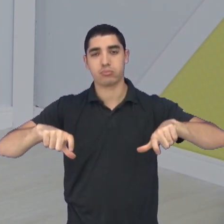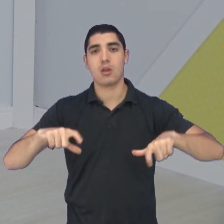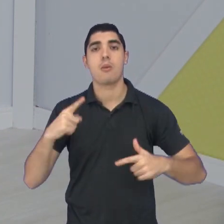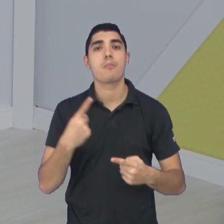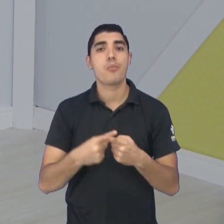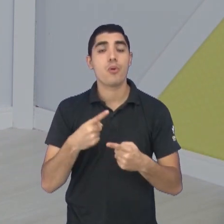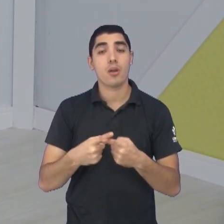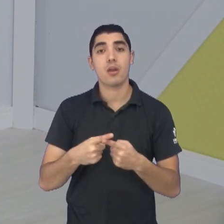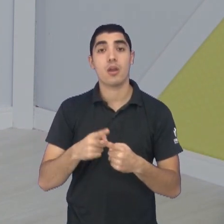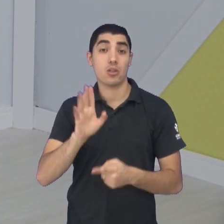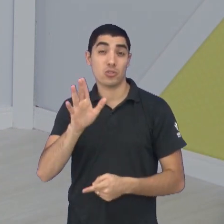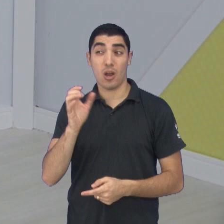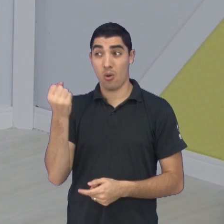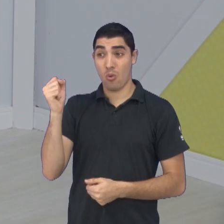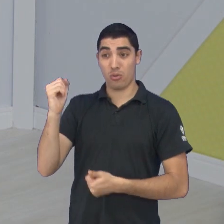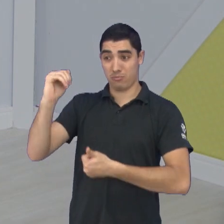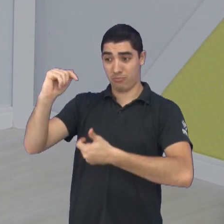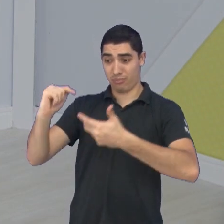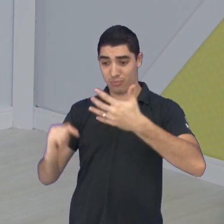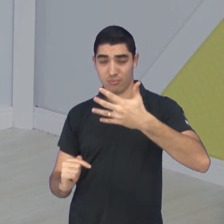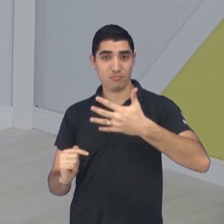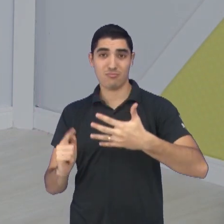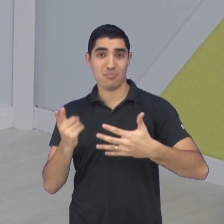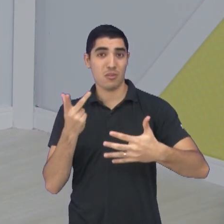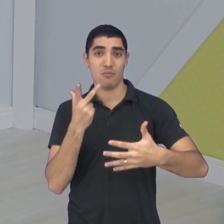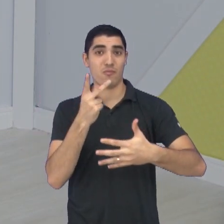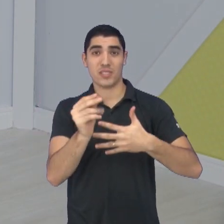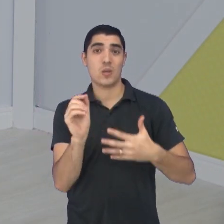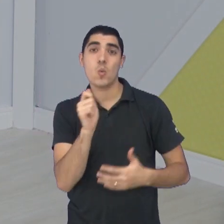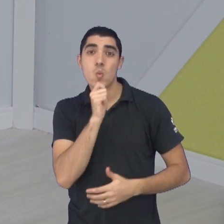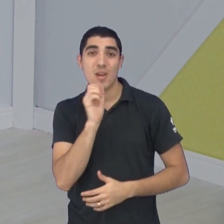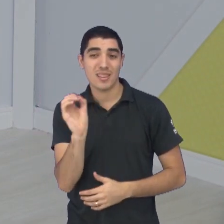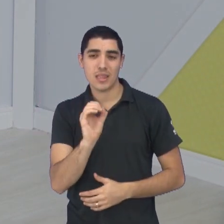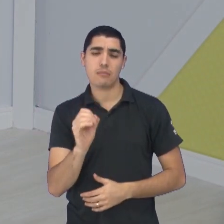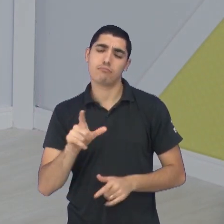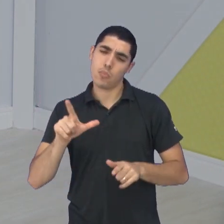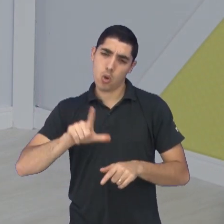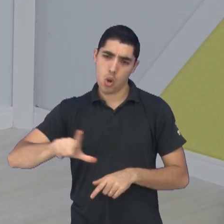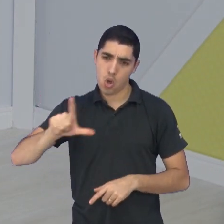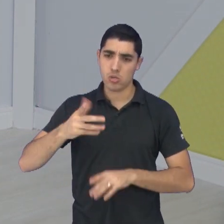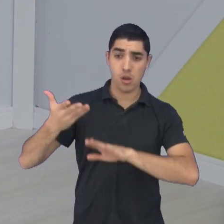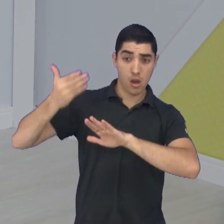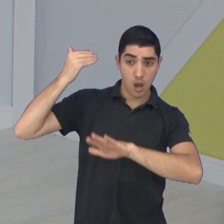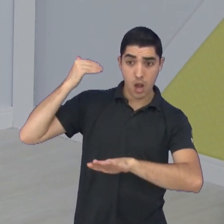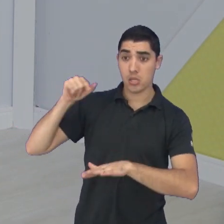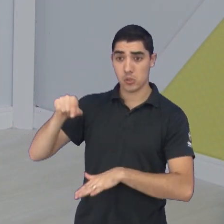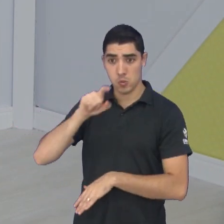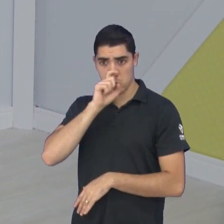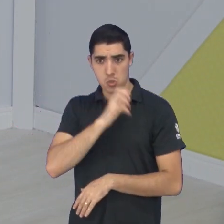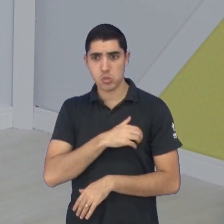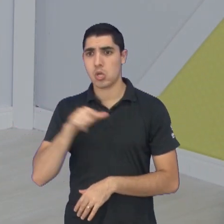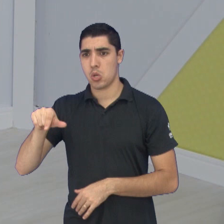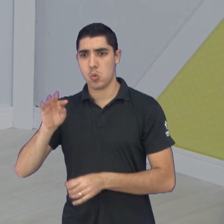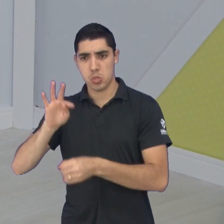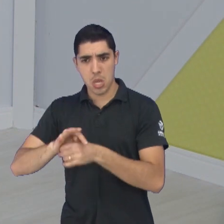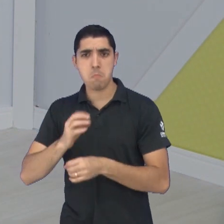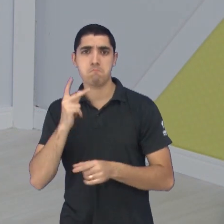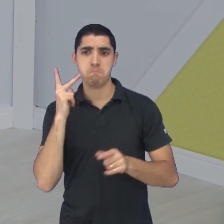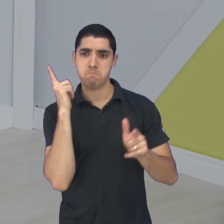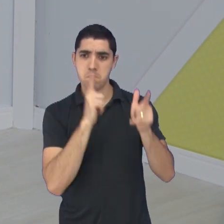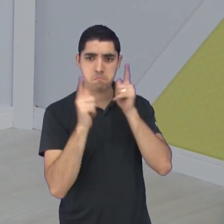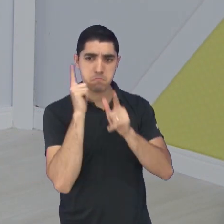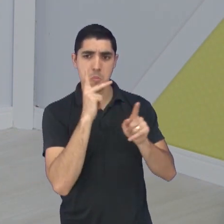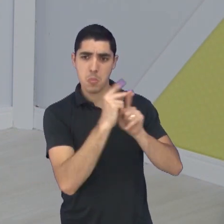dos oito jogos que não venceu. tem mérito, sim, de todas aquelas vitórias que aconteceram antes, a invencibilidade, mas